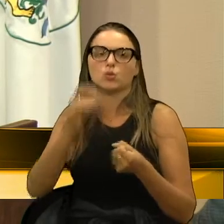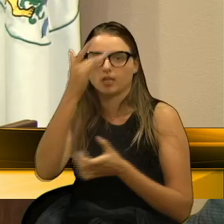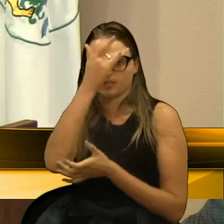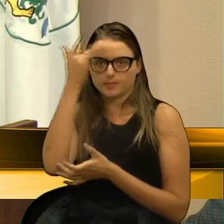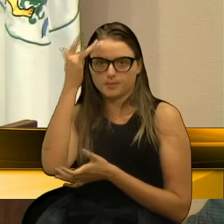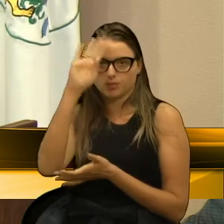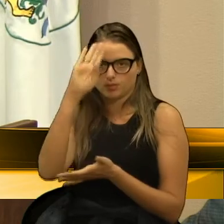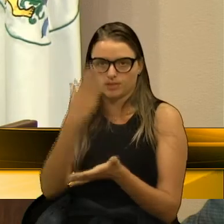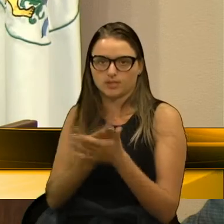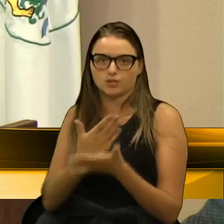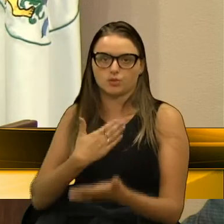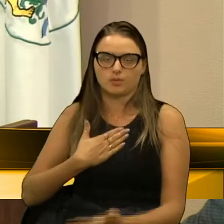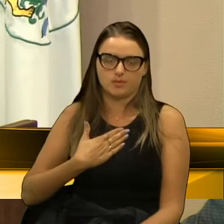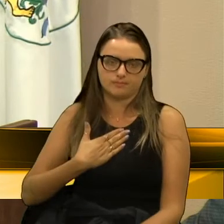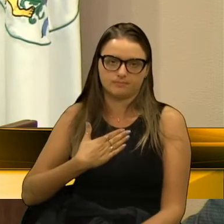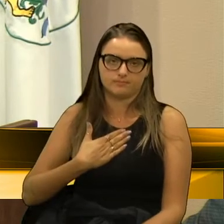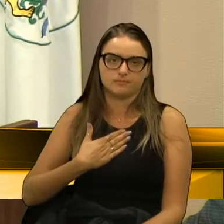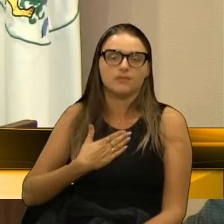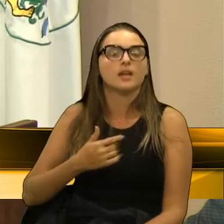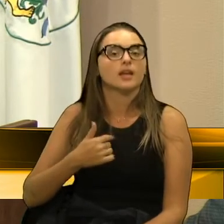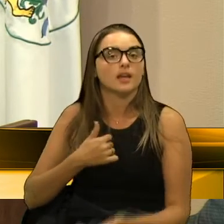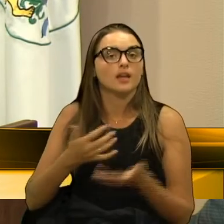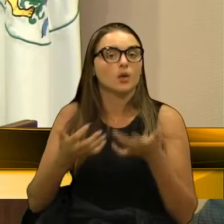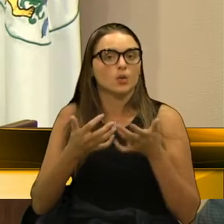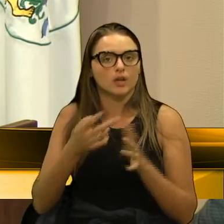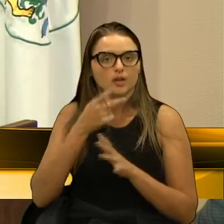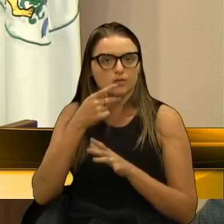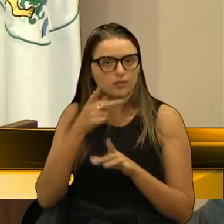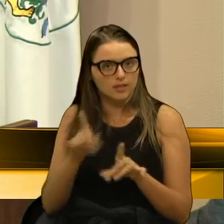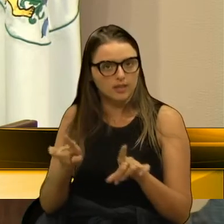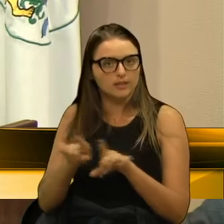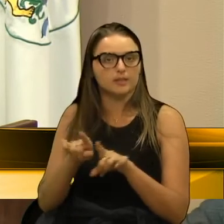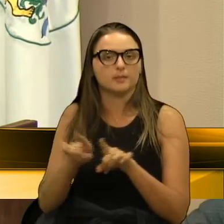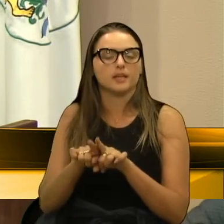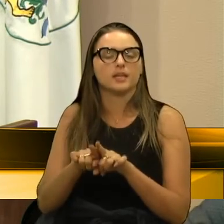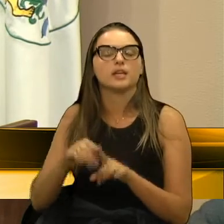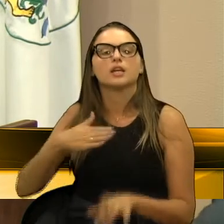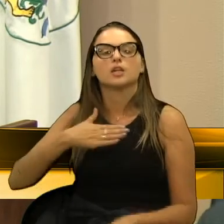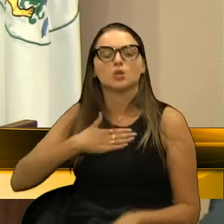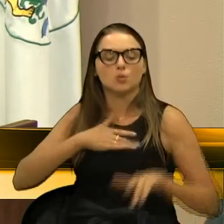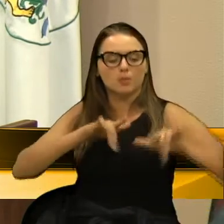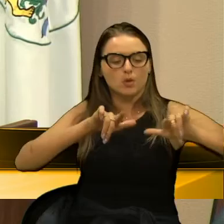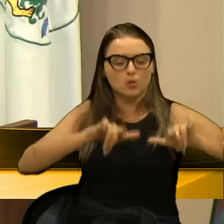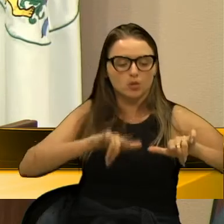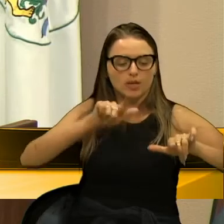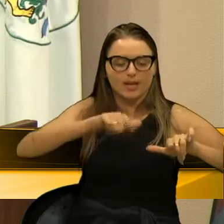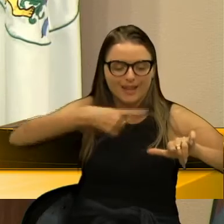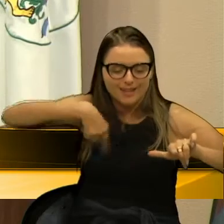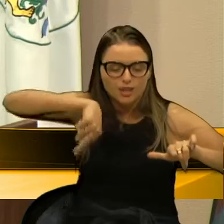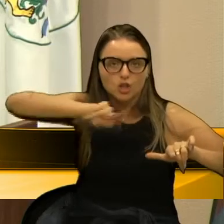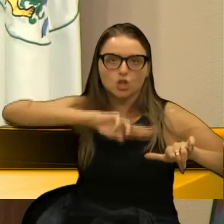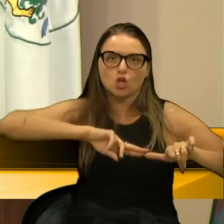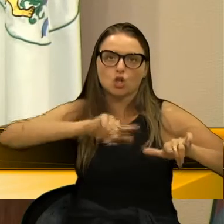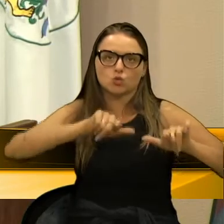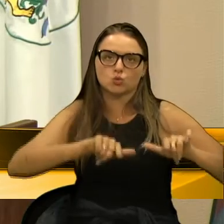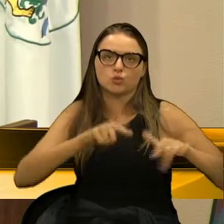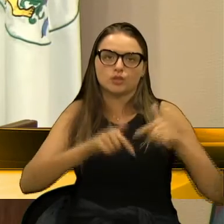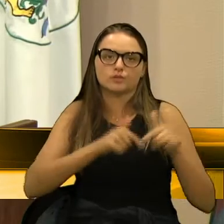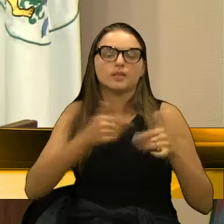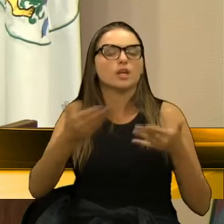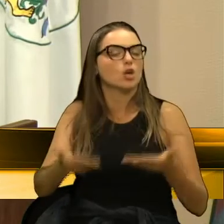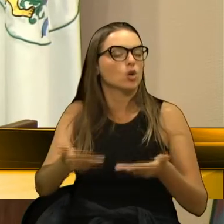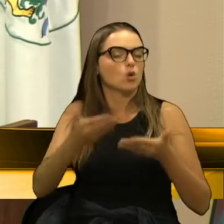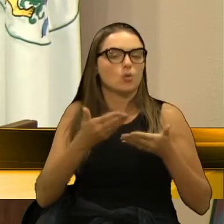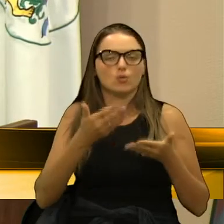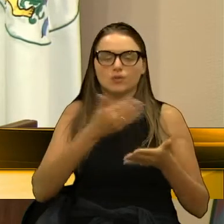mim depositada. Quero dizer também que o meu gabinete é o nosso gabinete e convido a